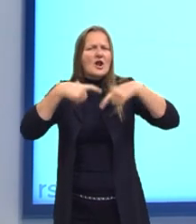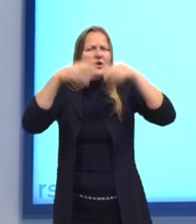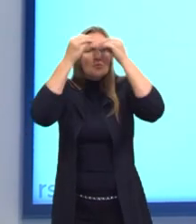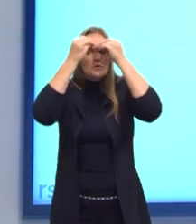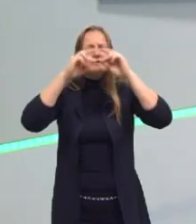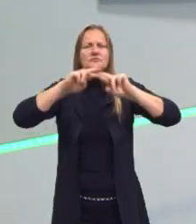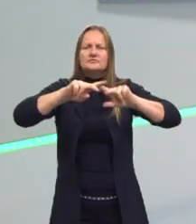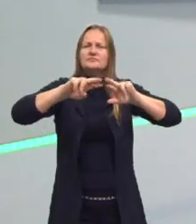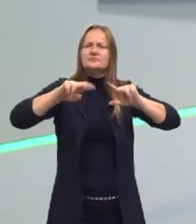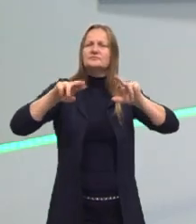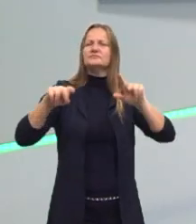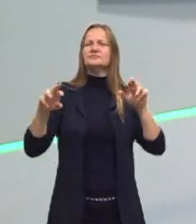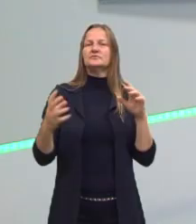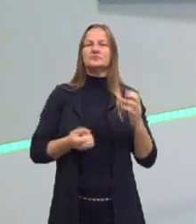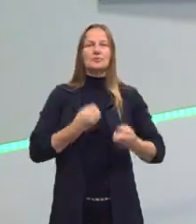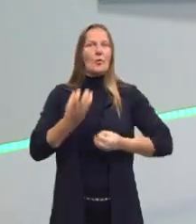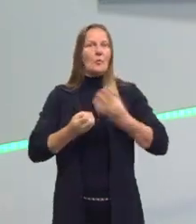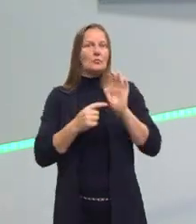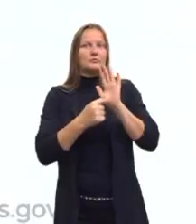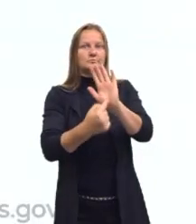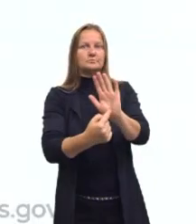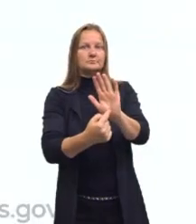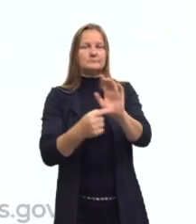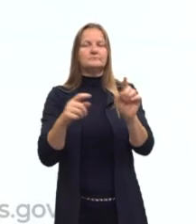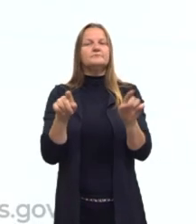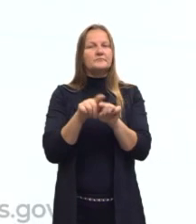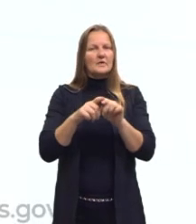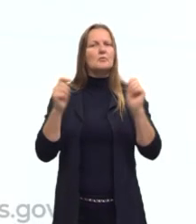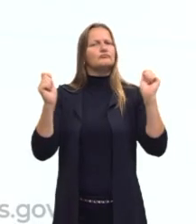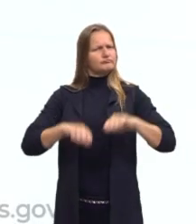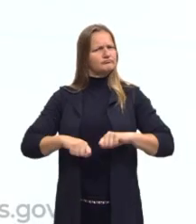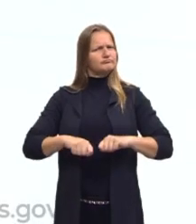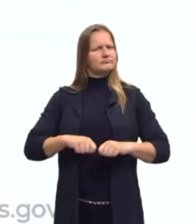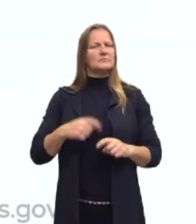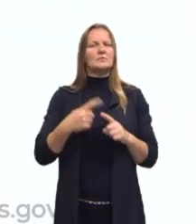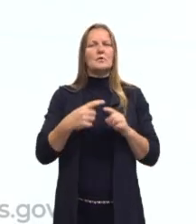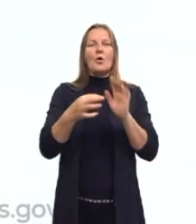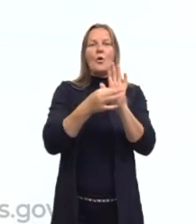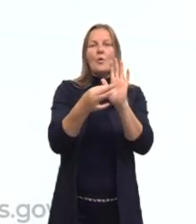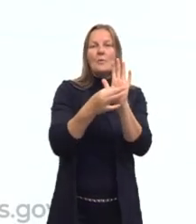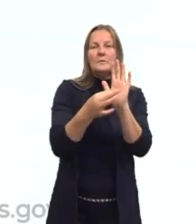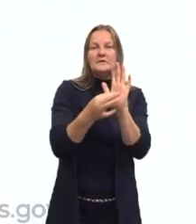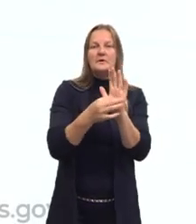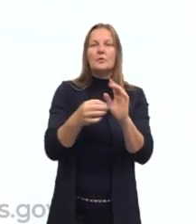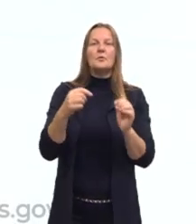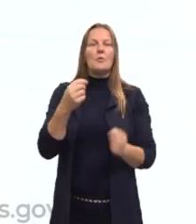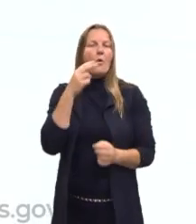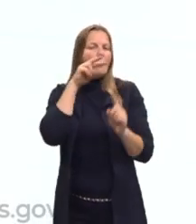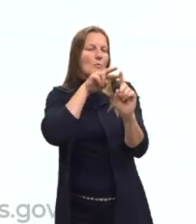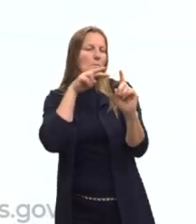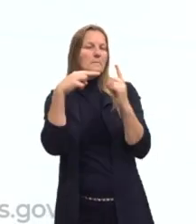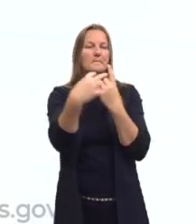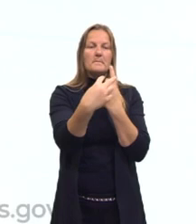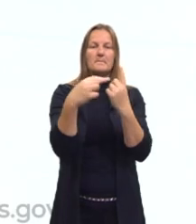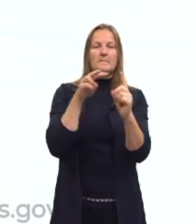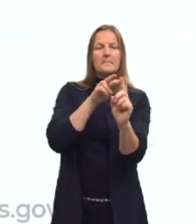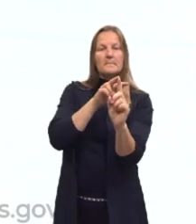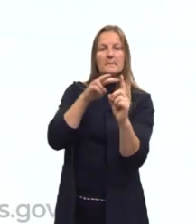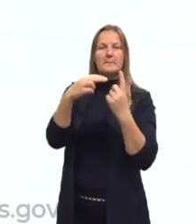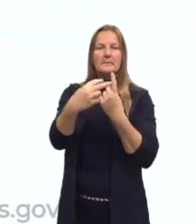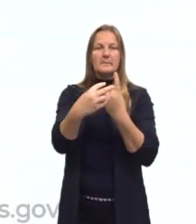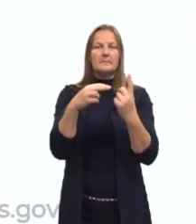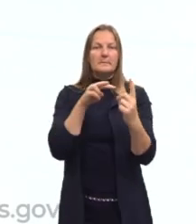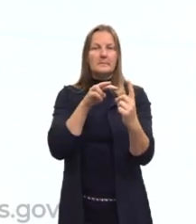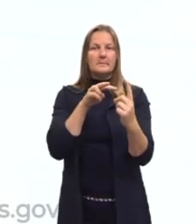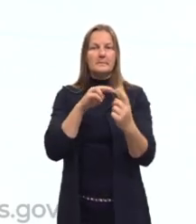suas manifestações específicas. Isso é competência. Opiniões e pontos de vista. Então,